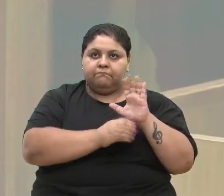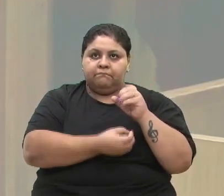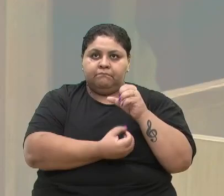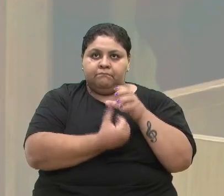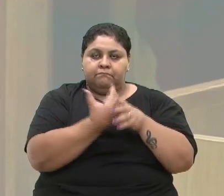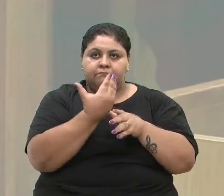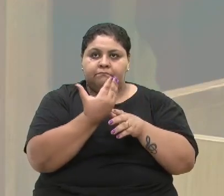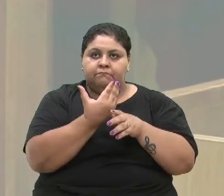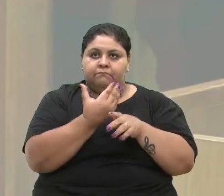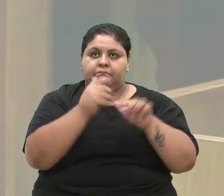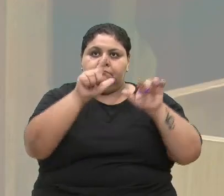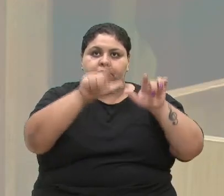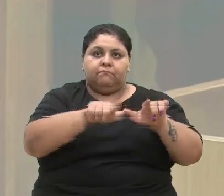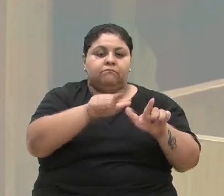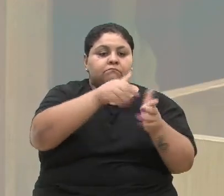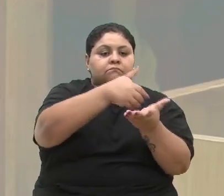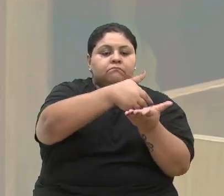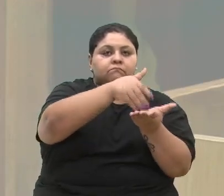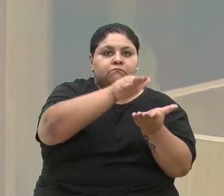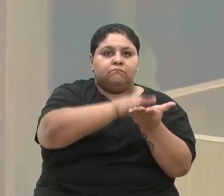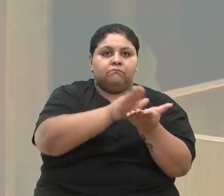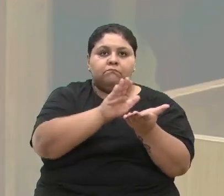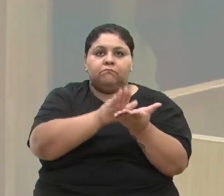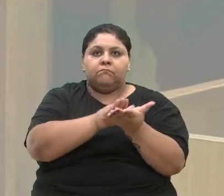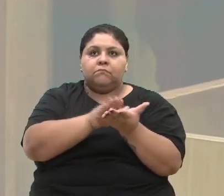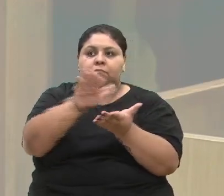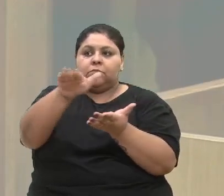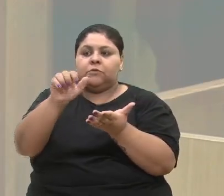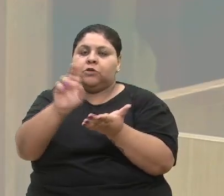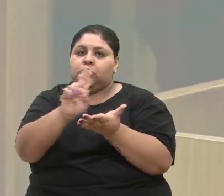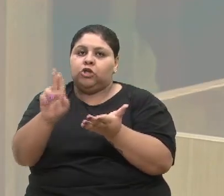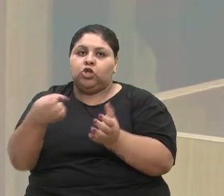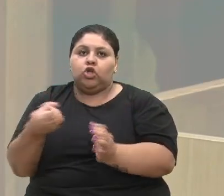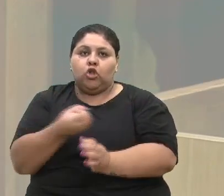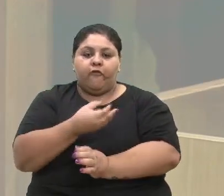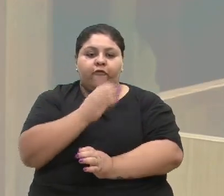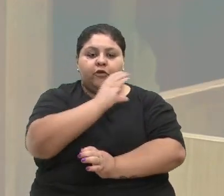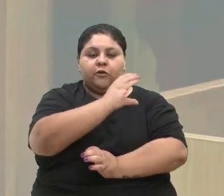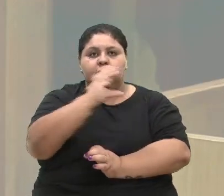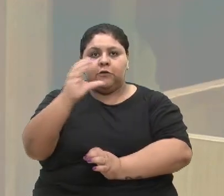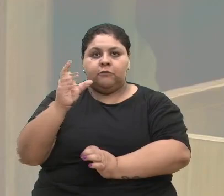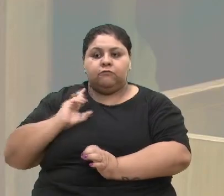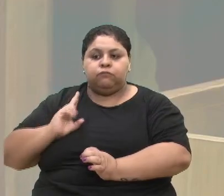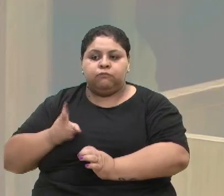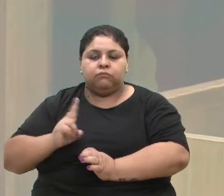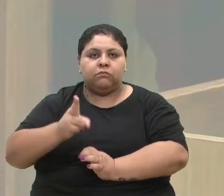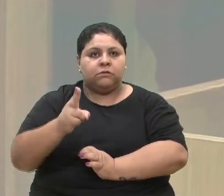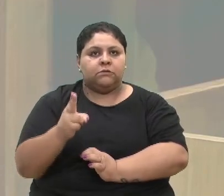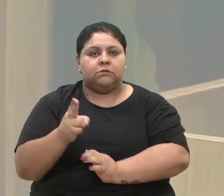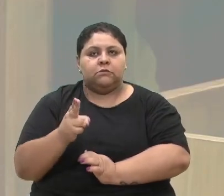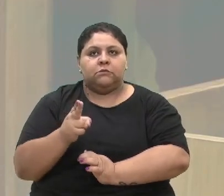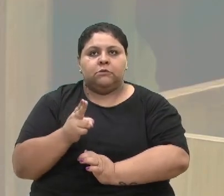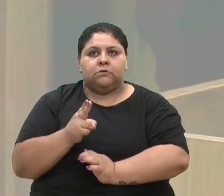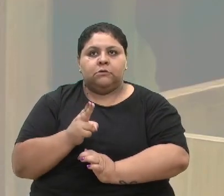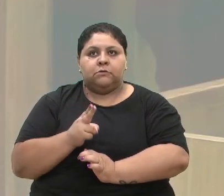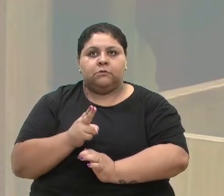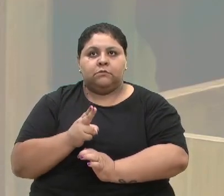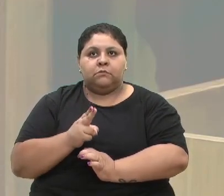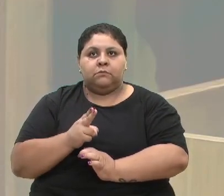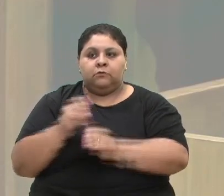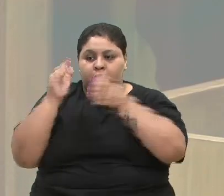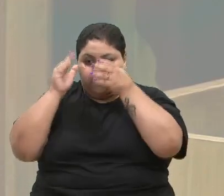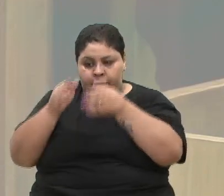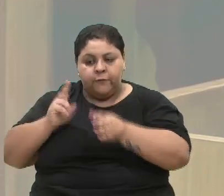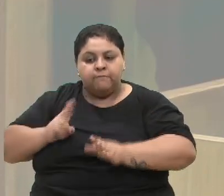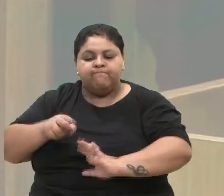portarias de exoneração e de nomeação dos novos CCs para dar continuidade. Vamos frisar sempre,